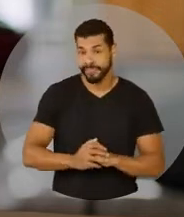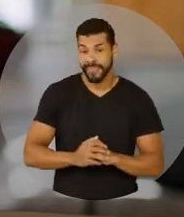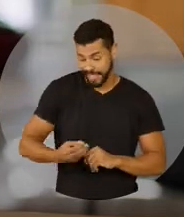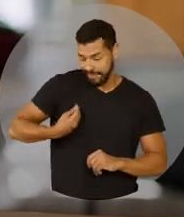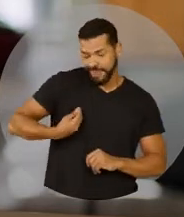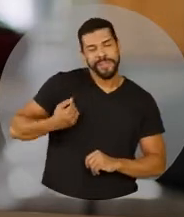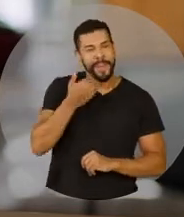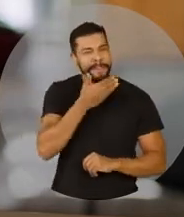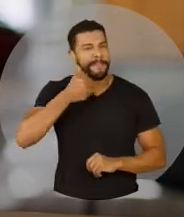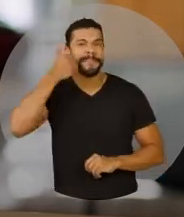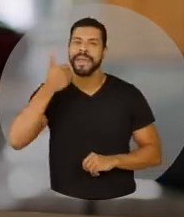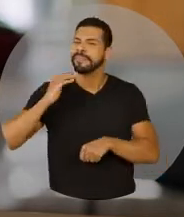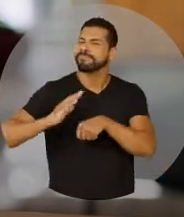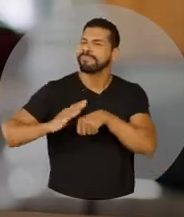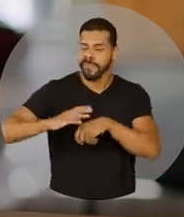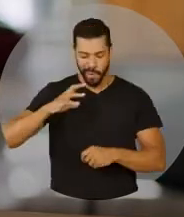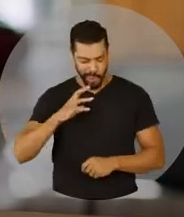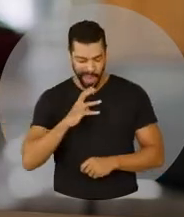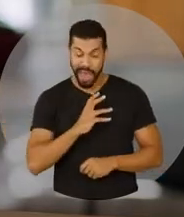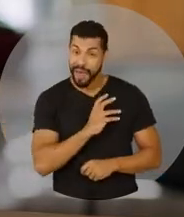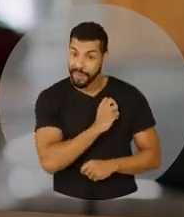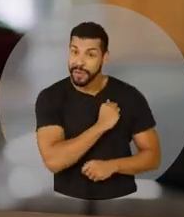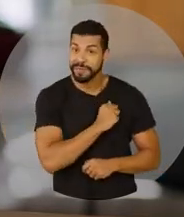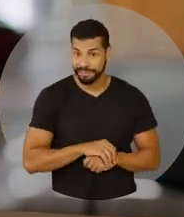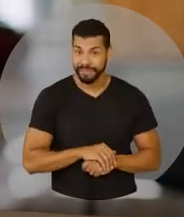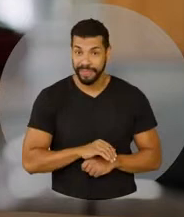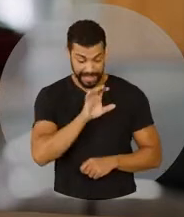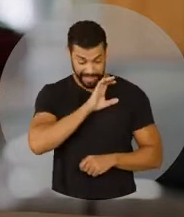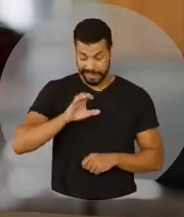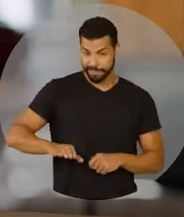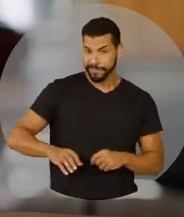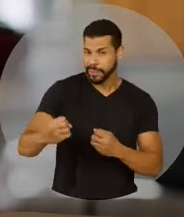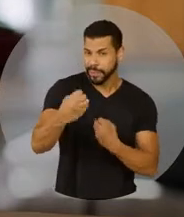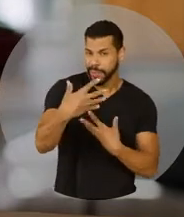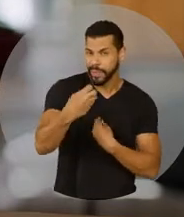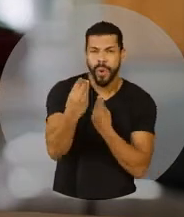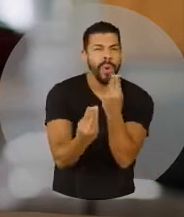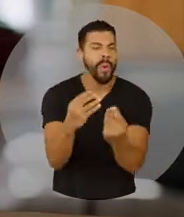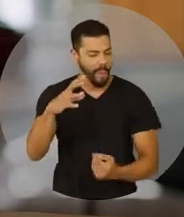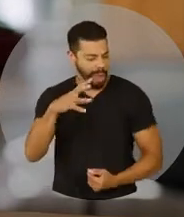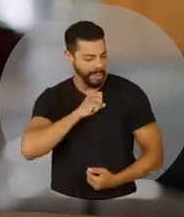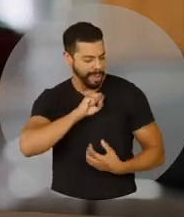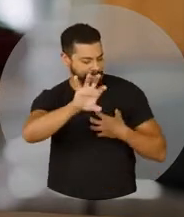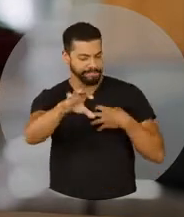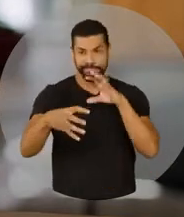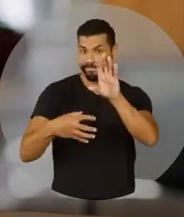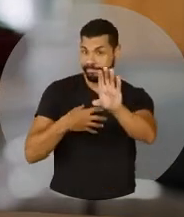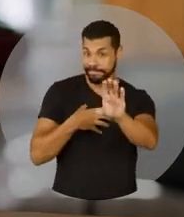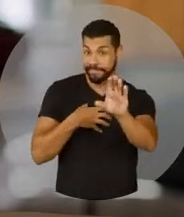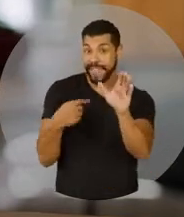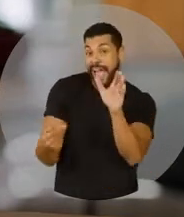vida, é muito melhor quando você faz com amor. Cristo nos ensinou a amar ao próximo como a si mesmo.